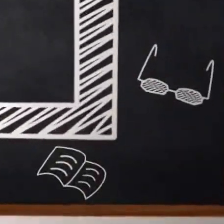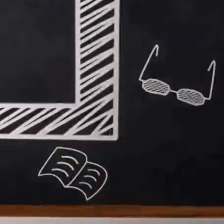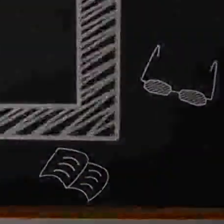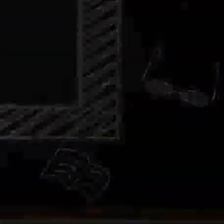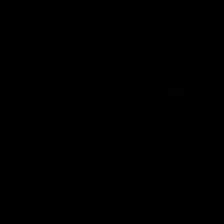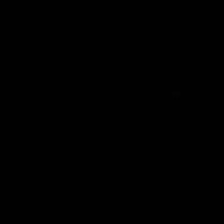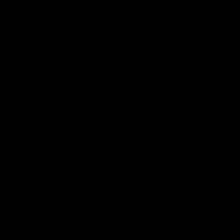Acessem